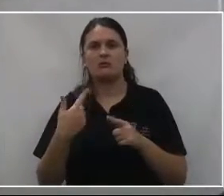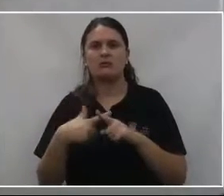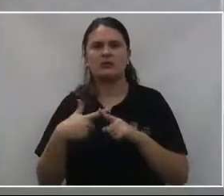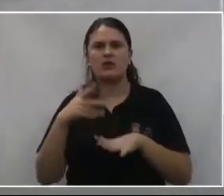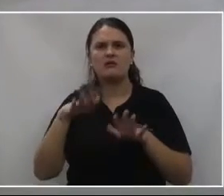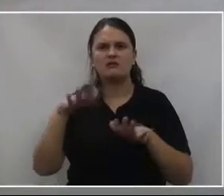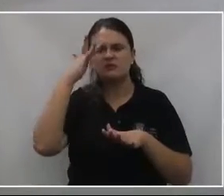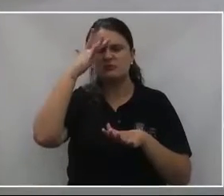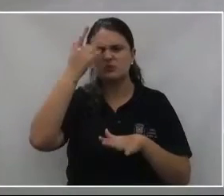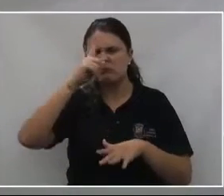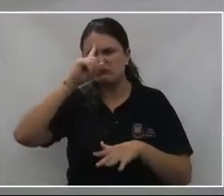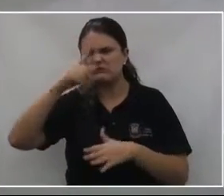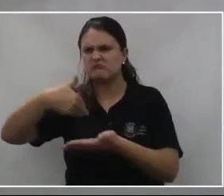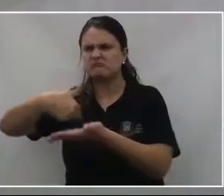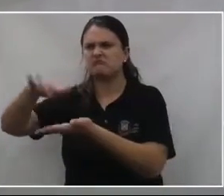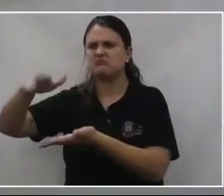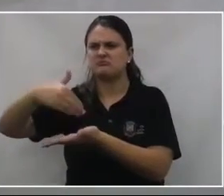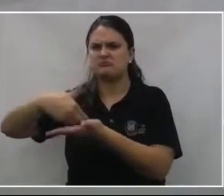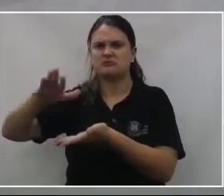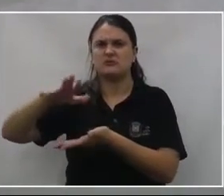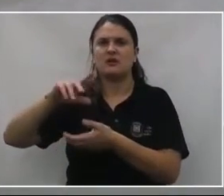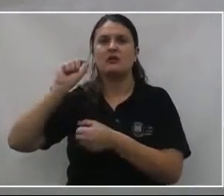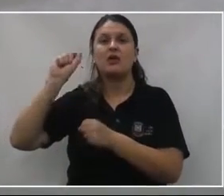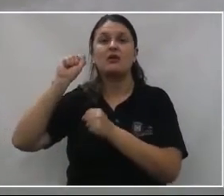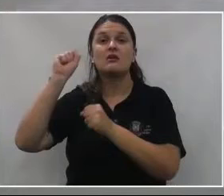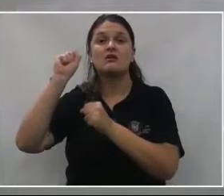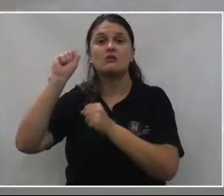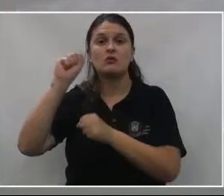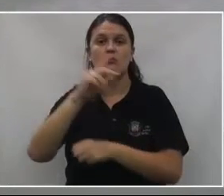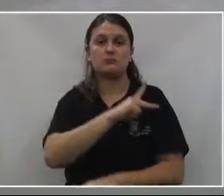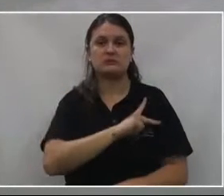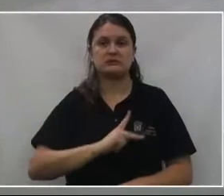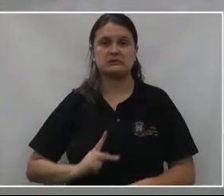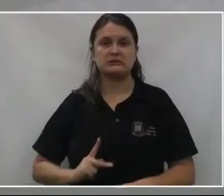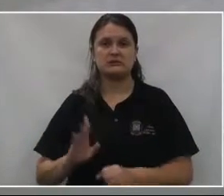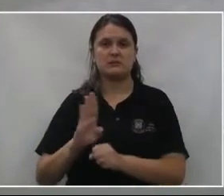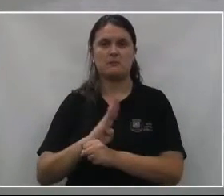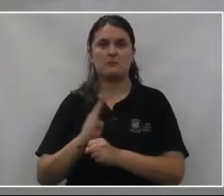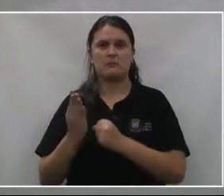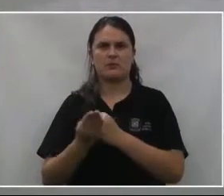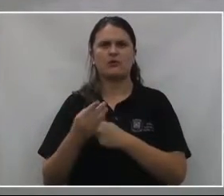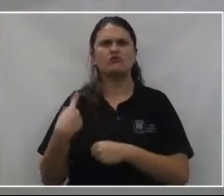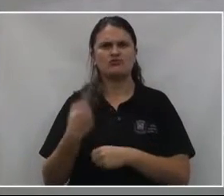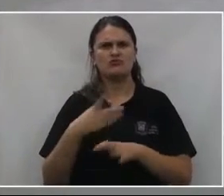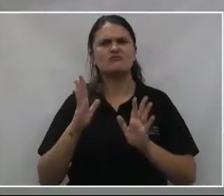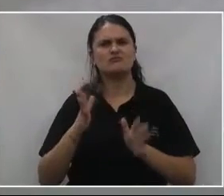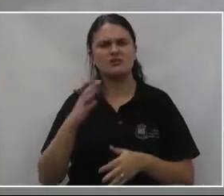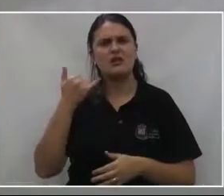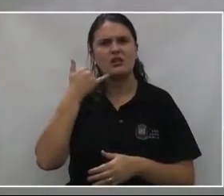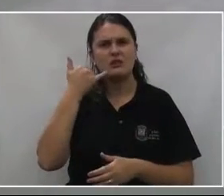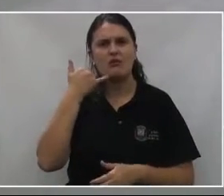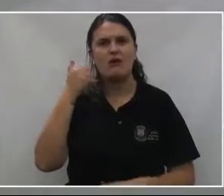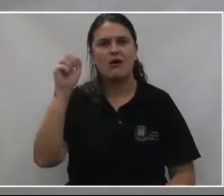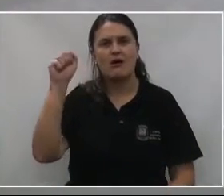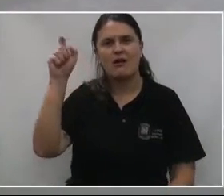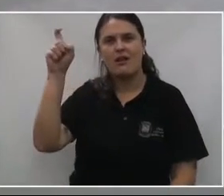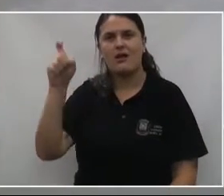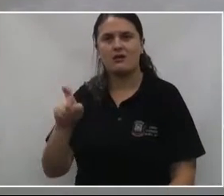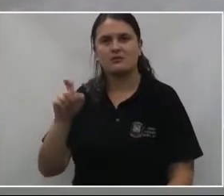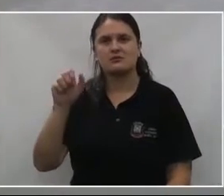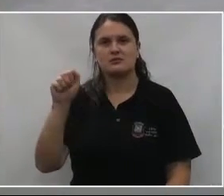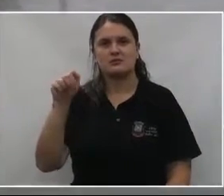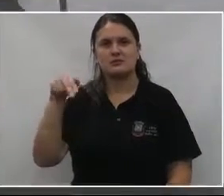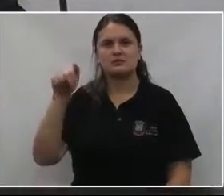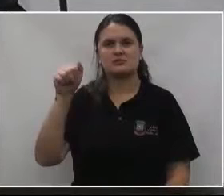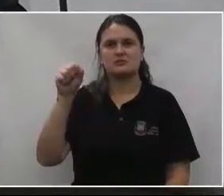acaba tocando a chapa que ganhou a presidência do bairro. Já entramos em contato, até o Alex Anastácia já esteve lá também,